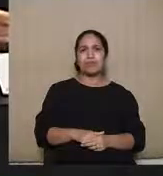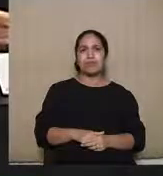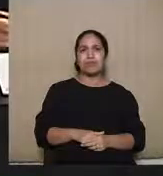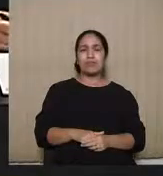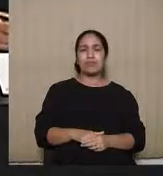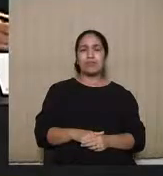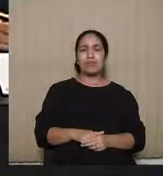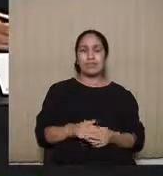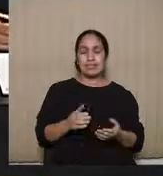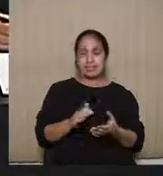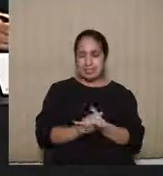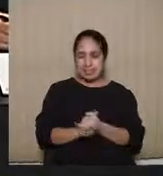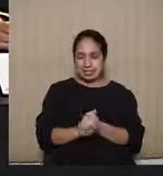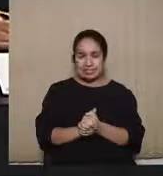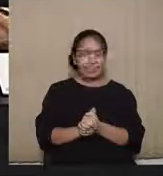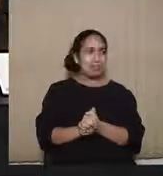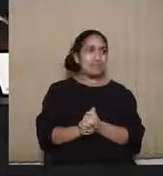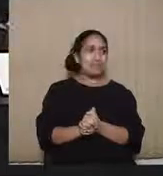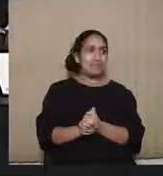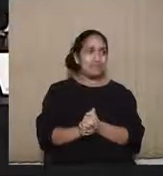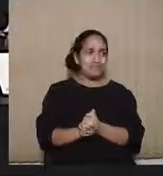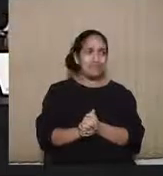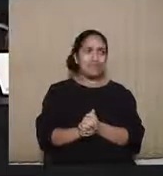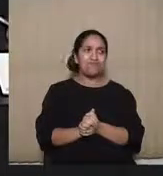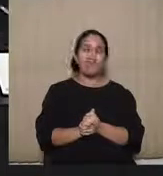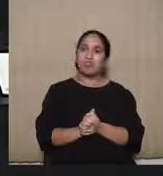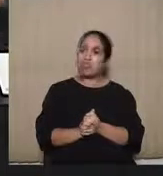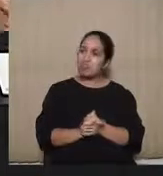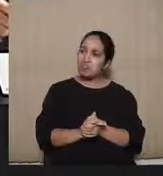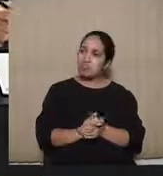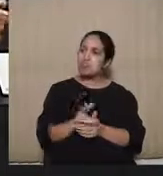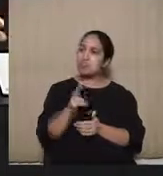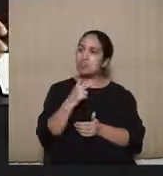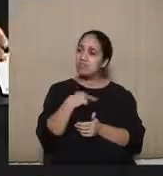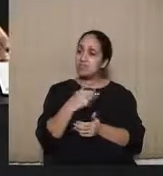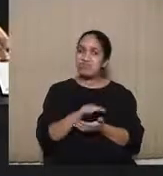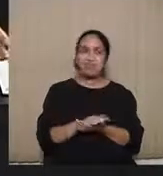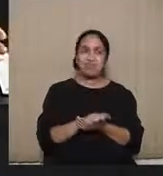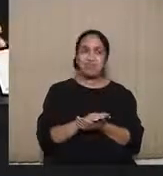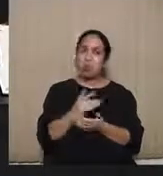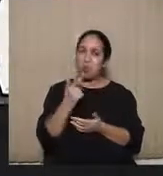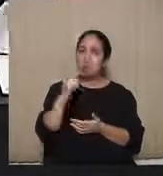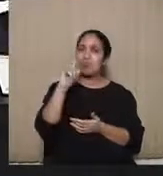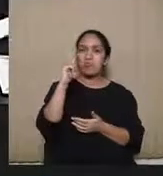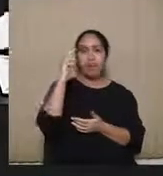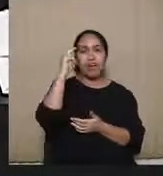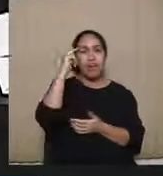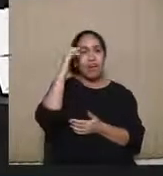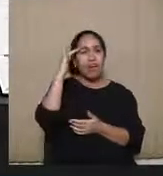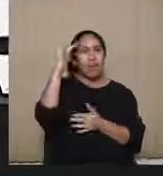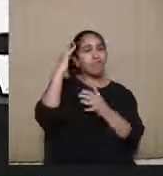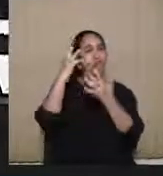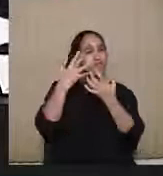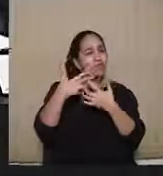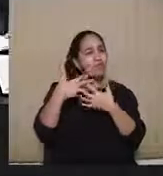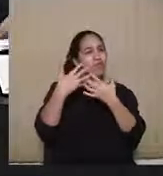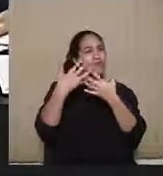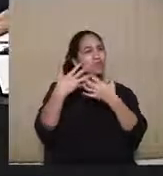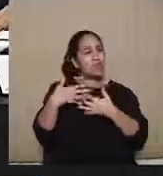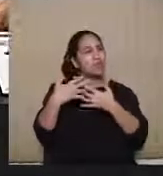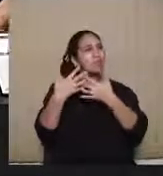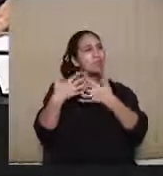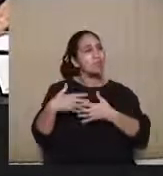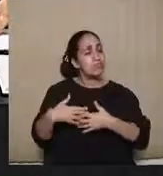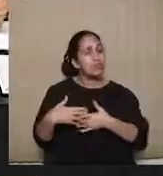Olha, é uma ótima oportunidade para a gente trazer mais uma reflexão aqui de algumas coisas que vêm passando